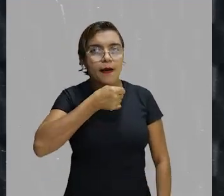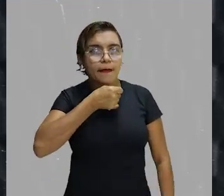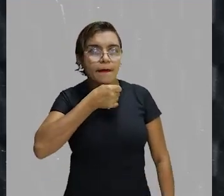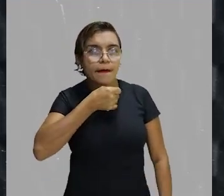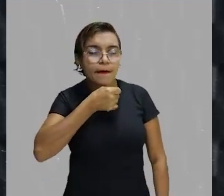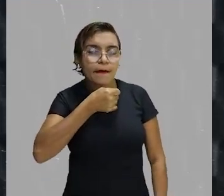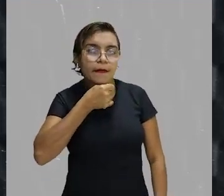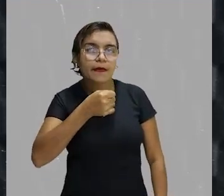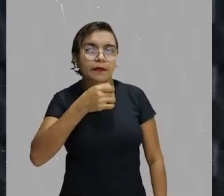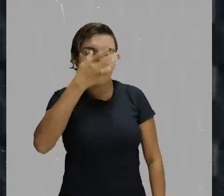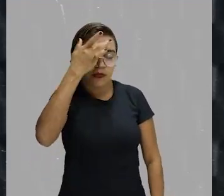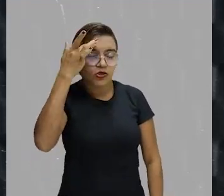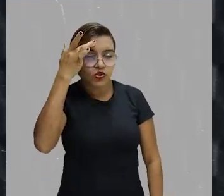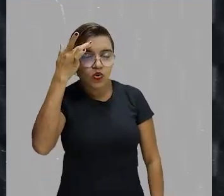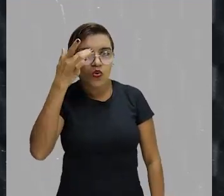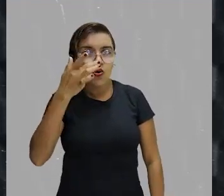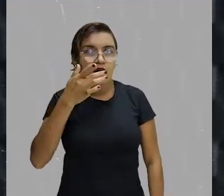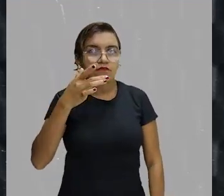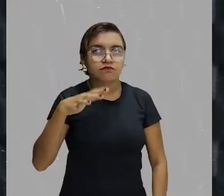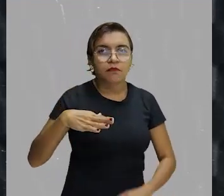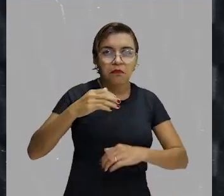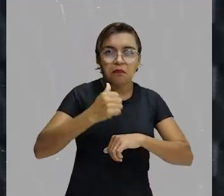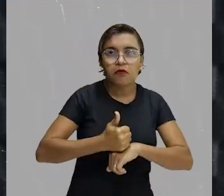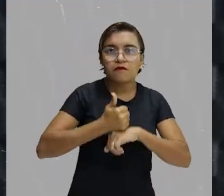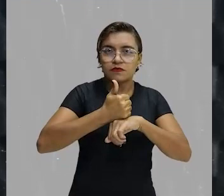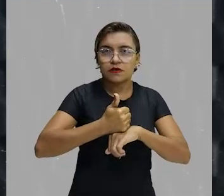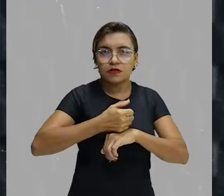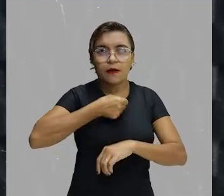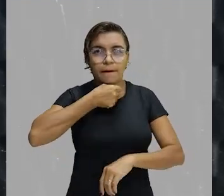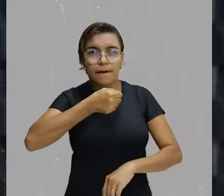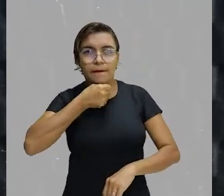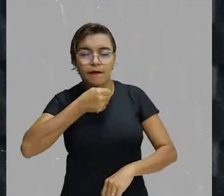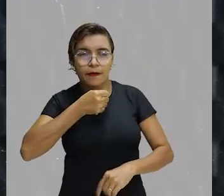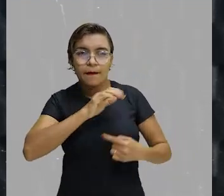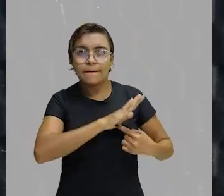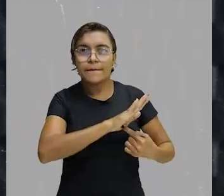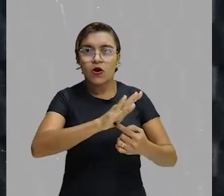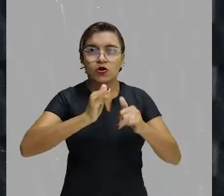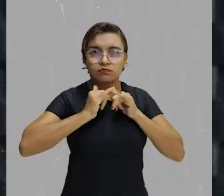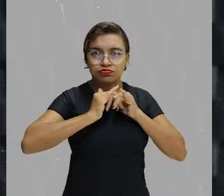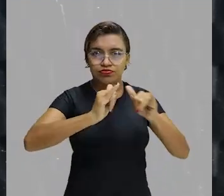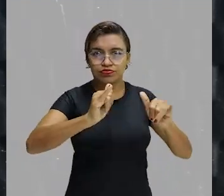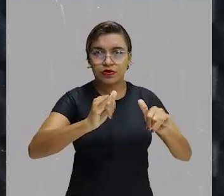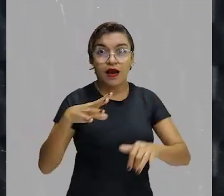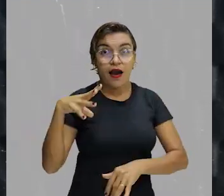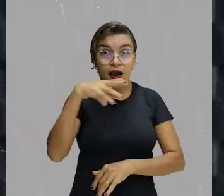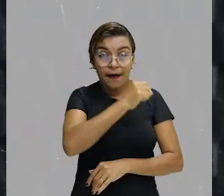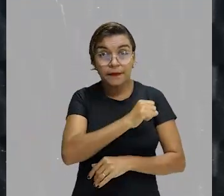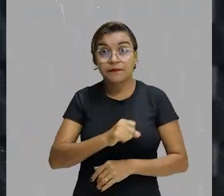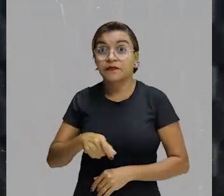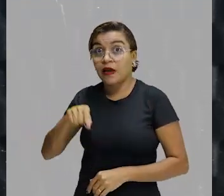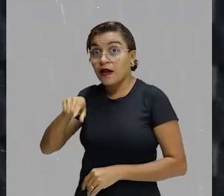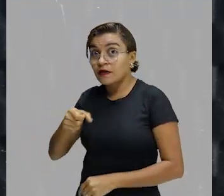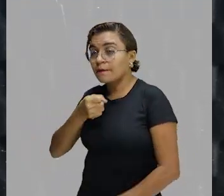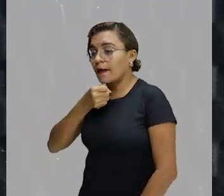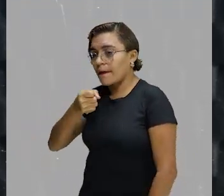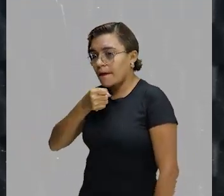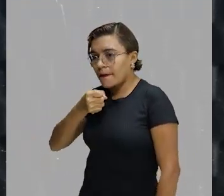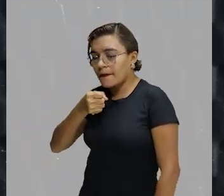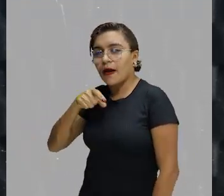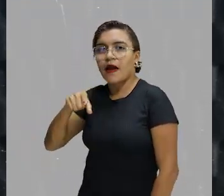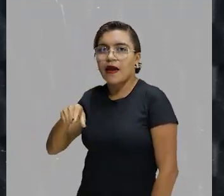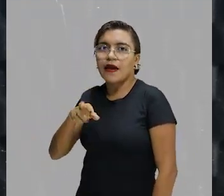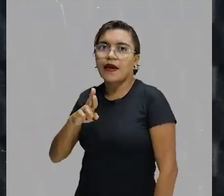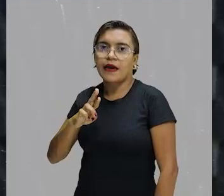A voz daquele que está transmitindo a notícia, que é rápida, que é instantânea. Já na reportagem, não. Na